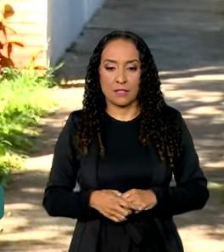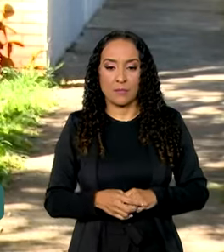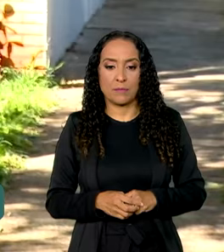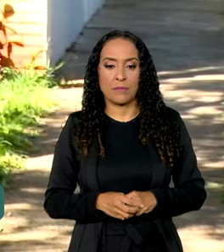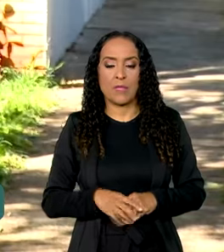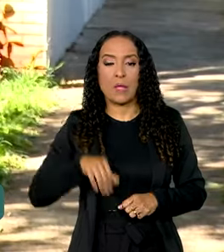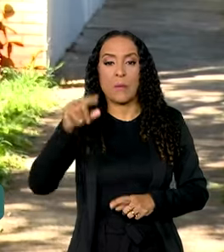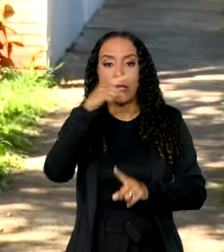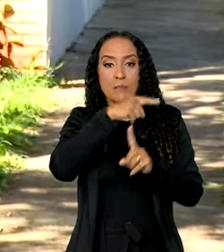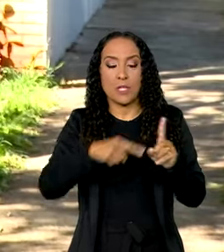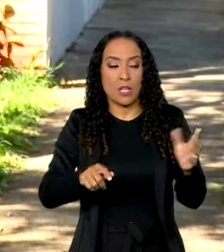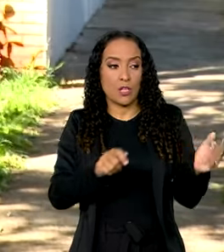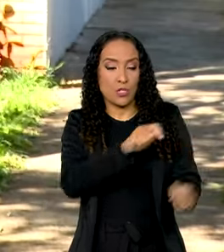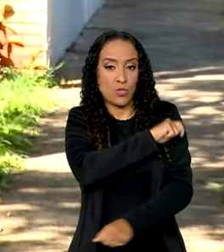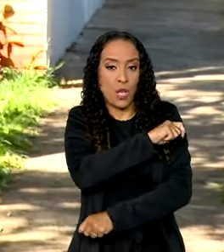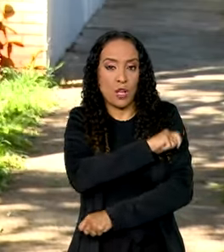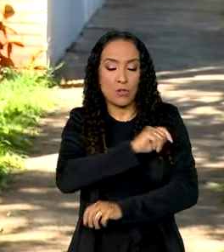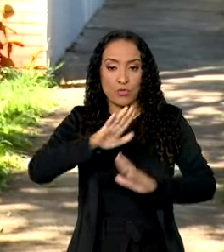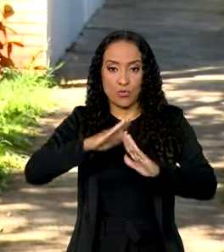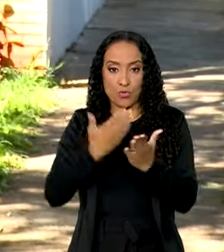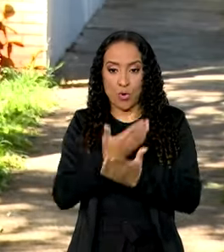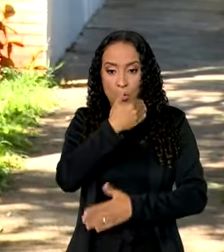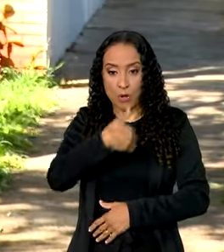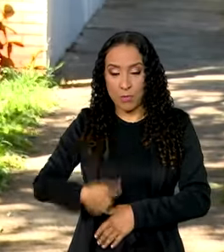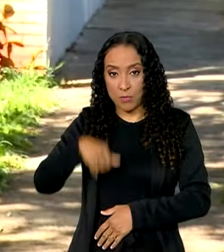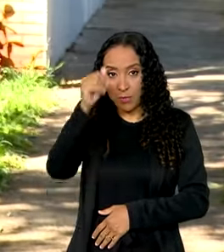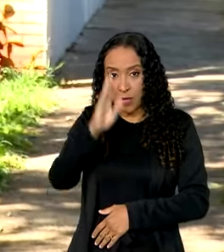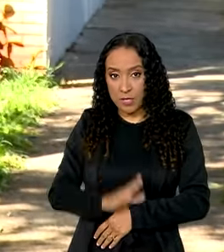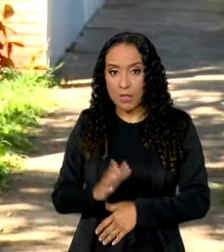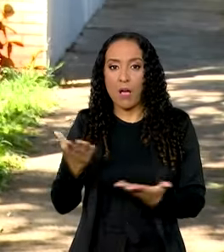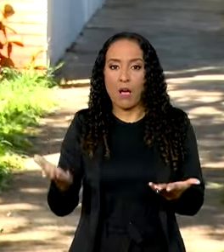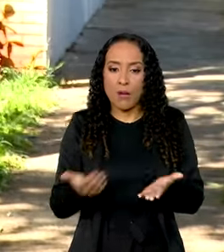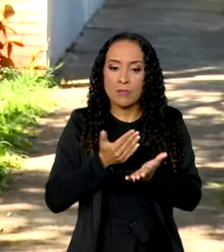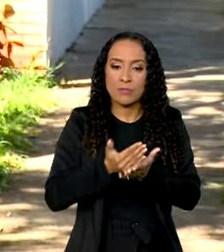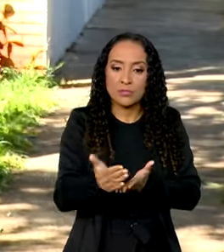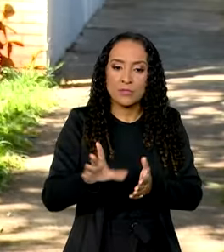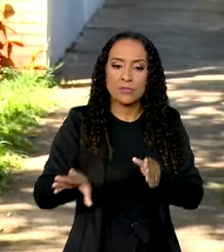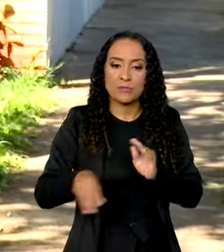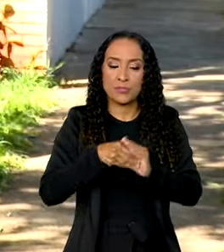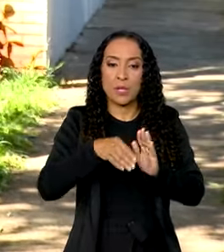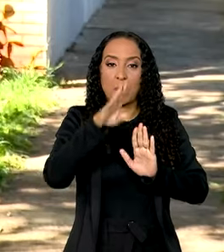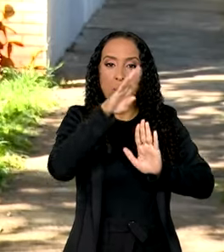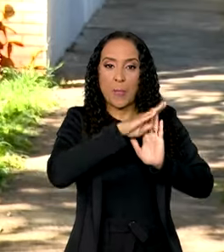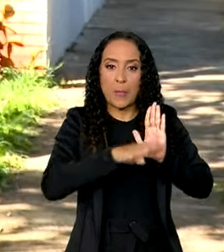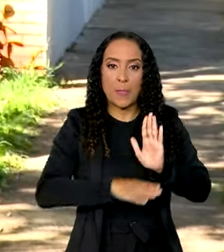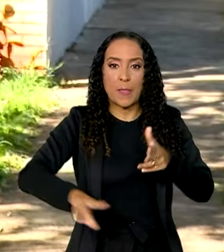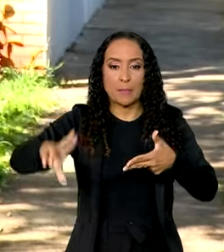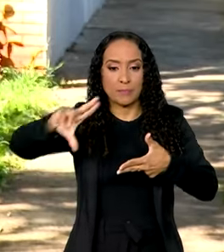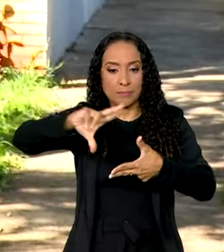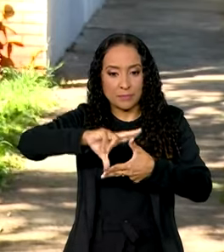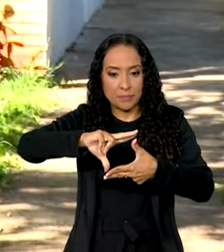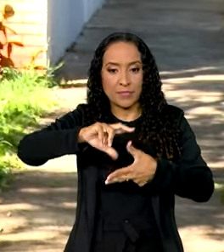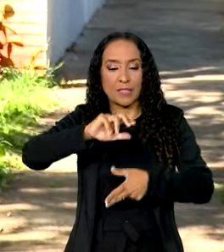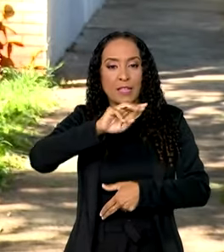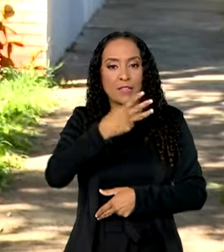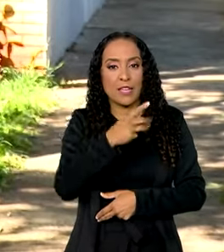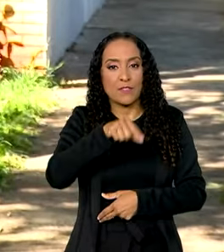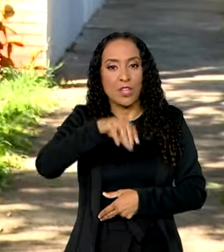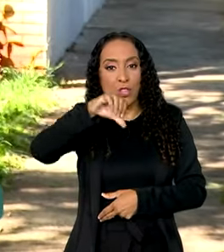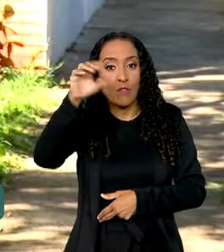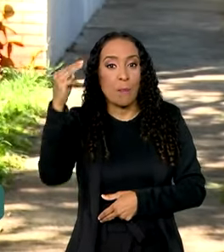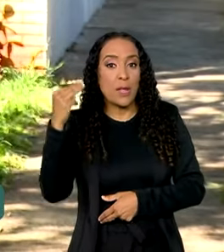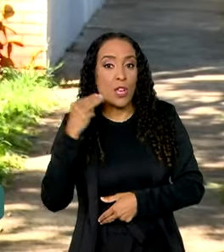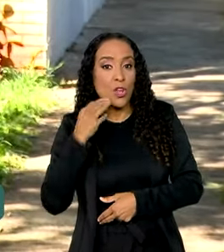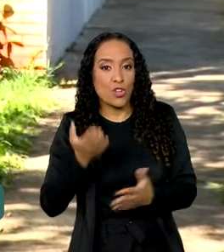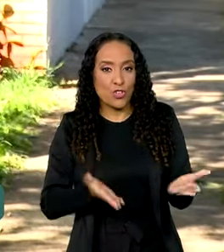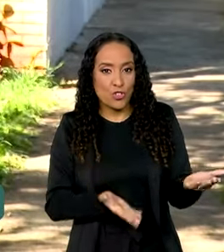Mais da metade dos alunos de escolas públicas do país passaram a fazer parte do programa Pé de Meia. São 3,9 milhões